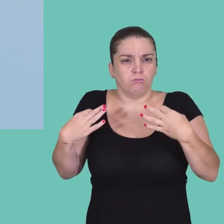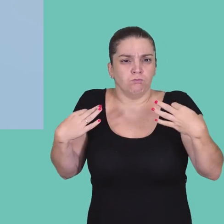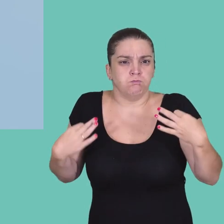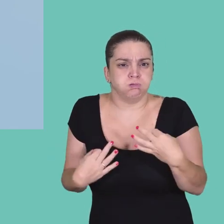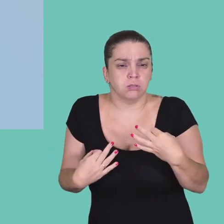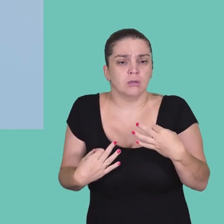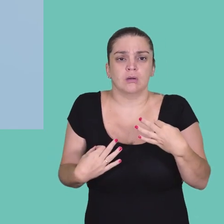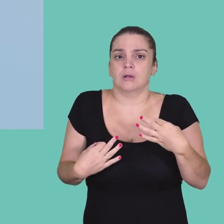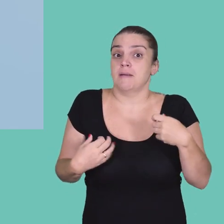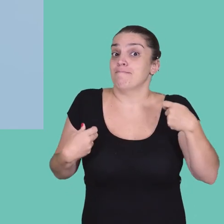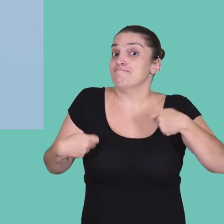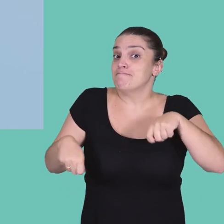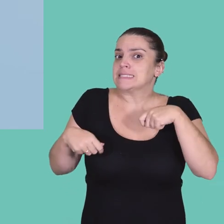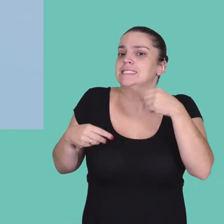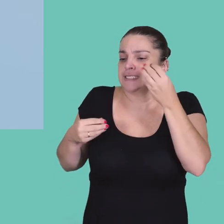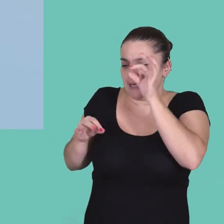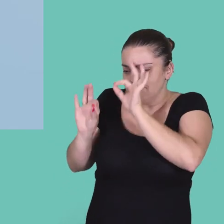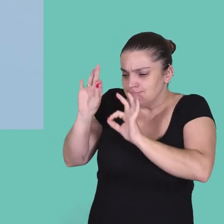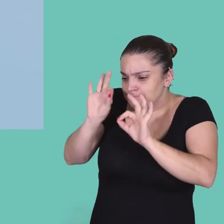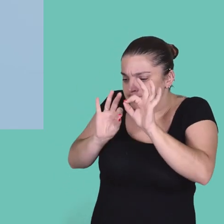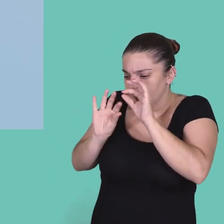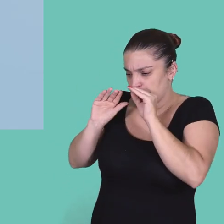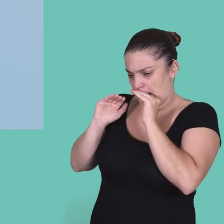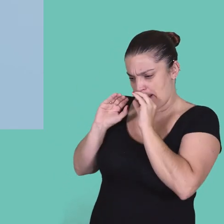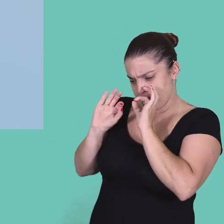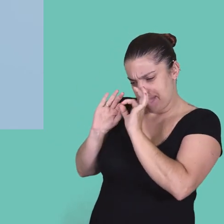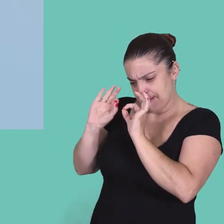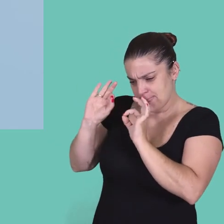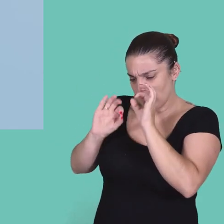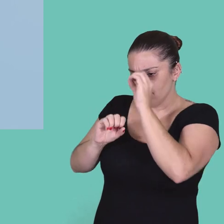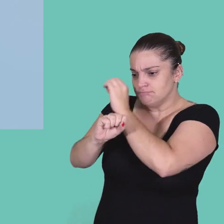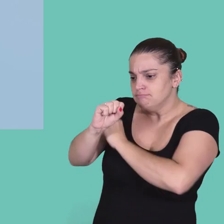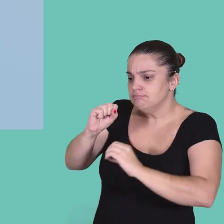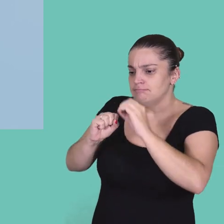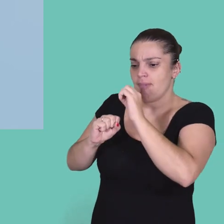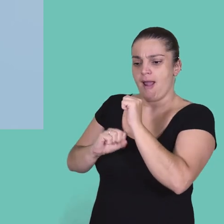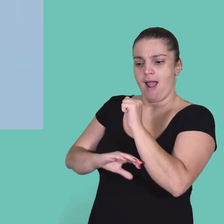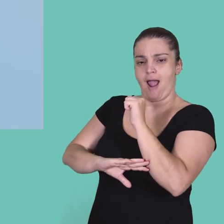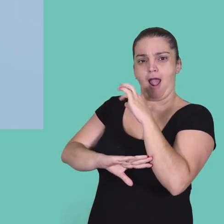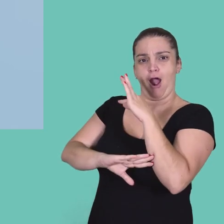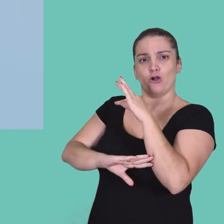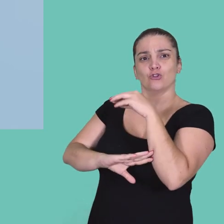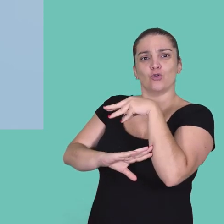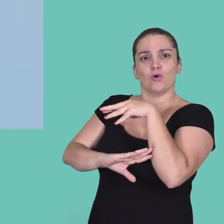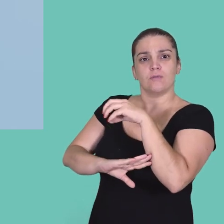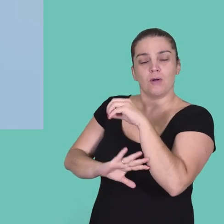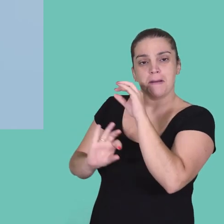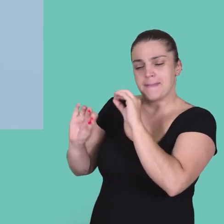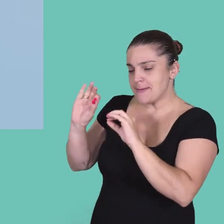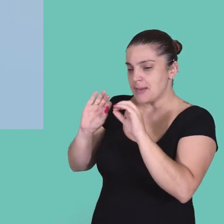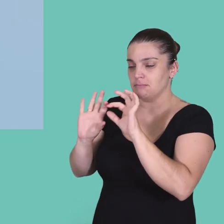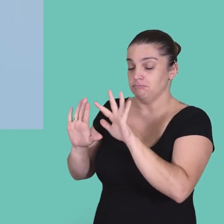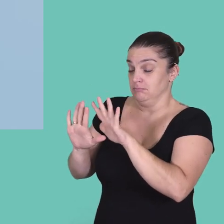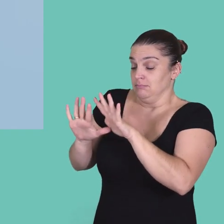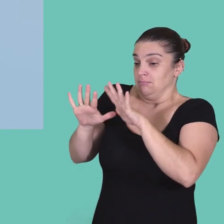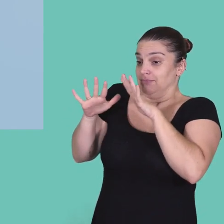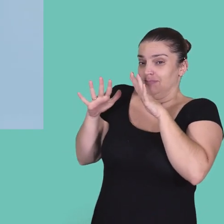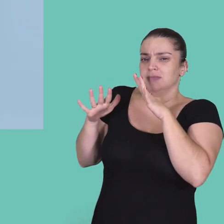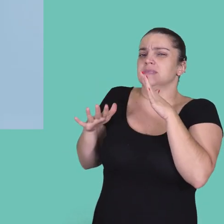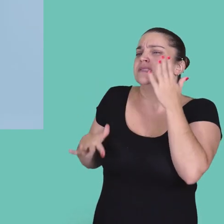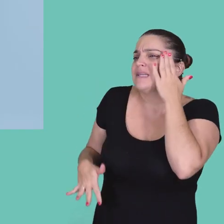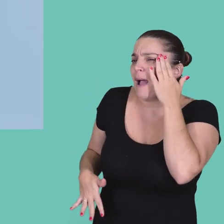e caro, ele tem que ser bastante ordenado. Os átomos tem que ser ordenados dentro do material.